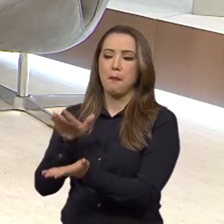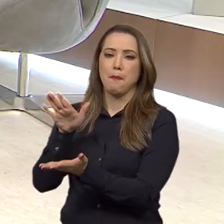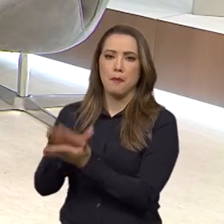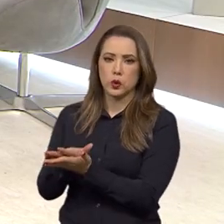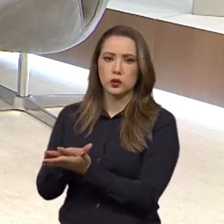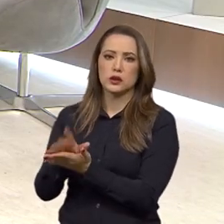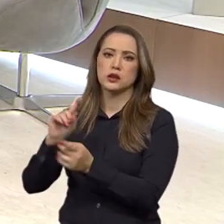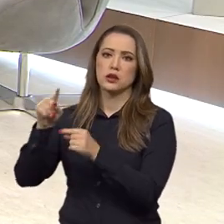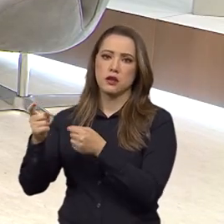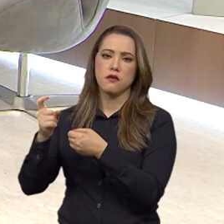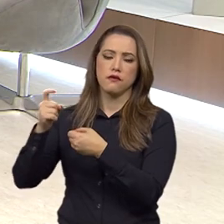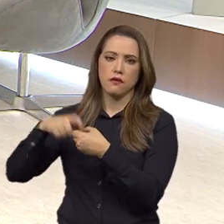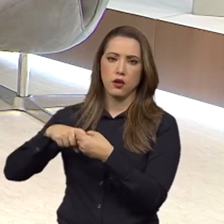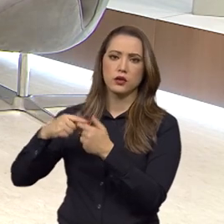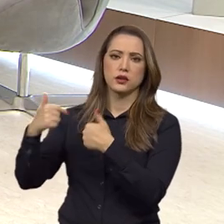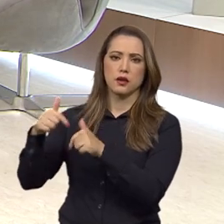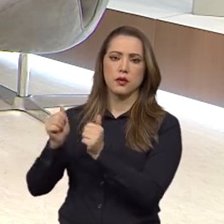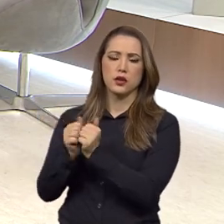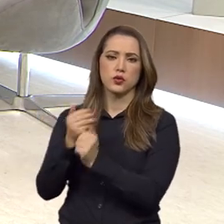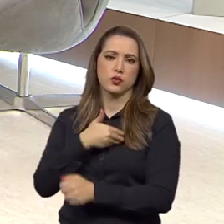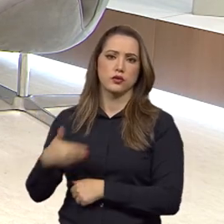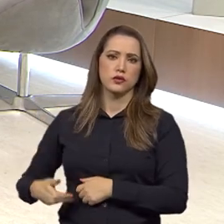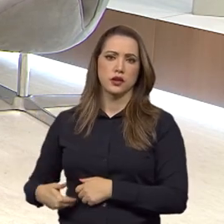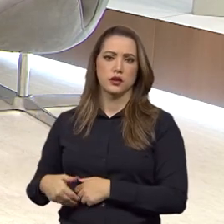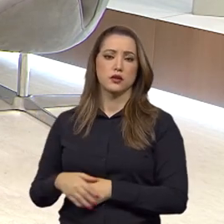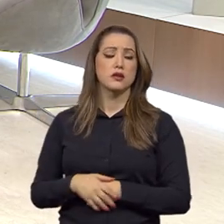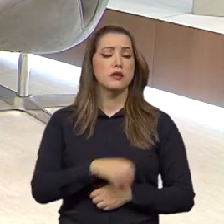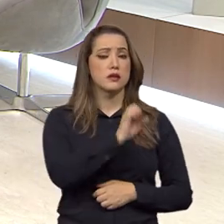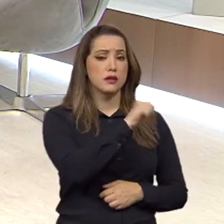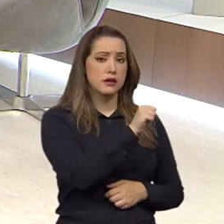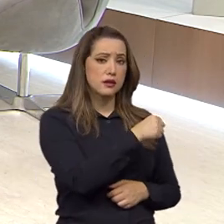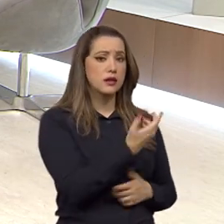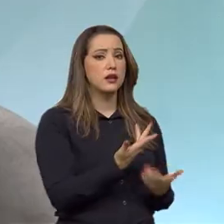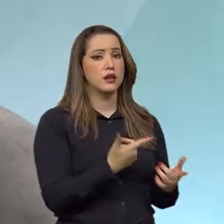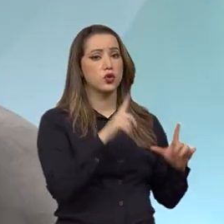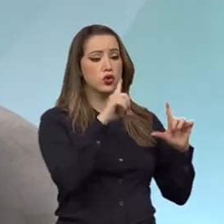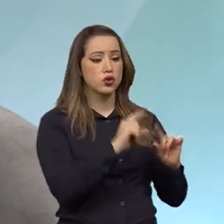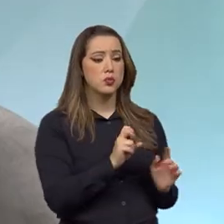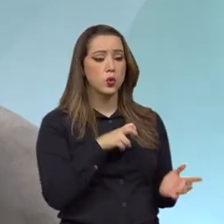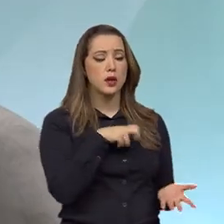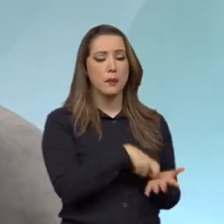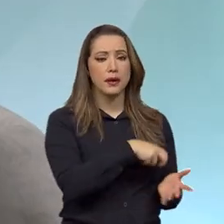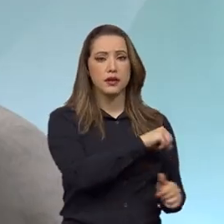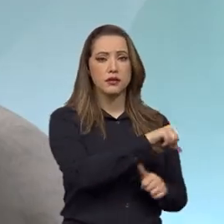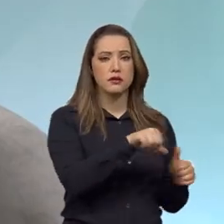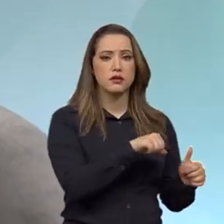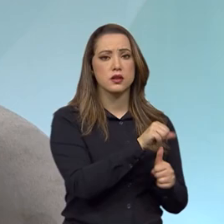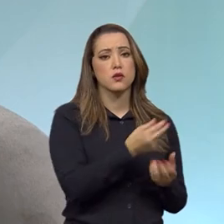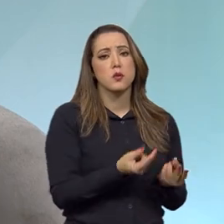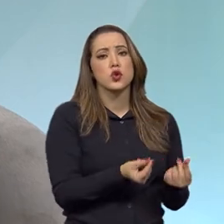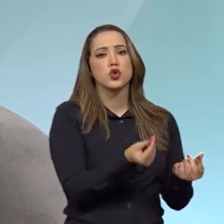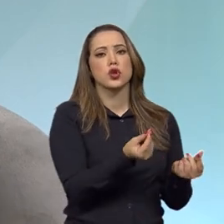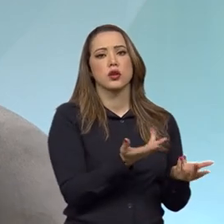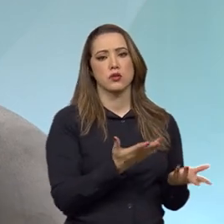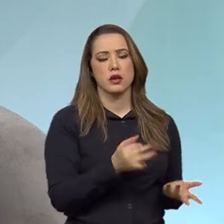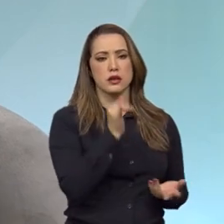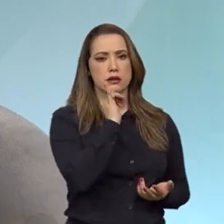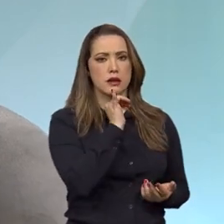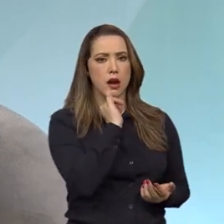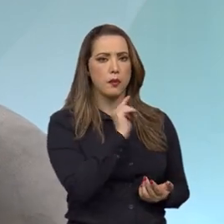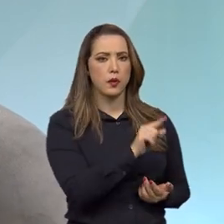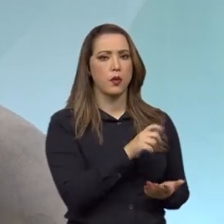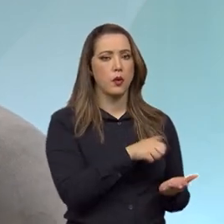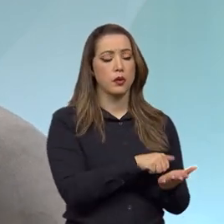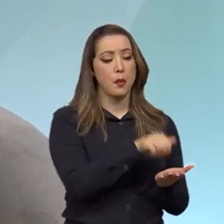serviço público. Ela faz com que a sua penalidade seja reduzida e seja transformada, por exemplo, em pecúnia, em dinheiro.